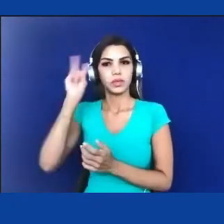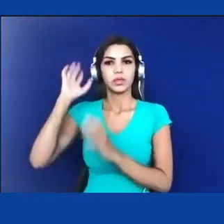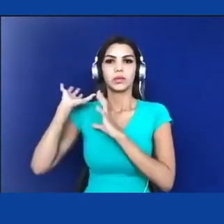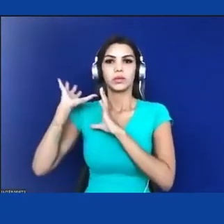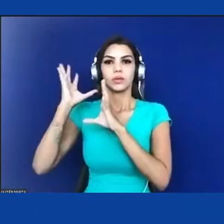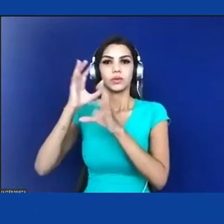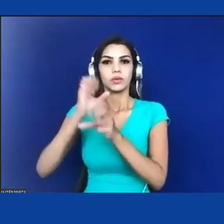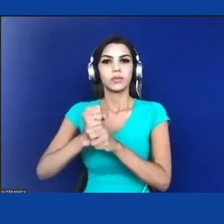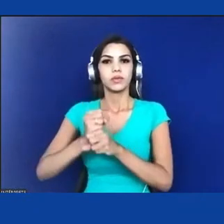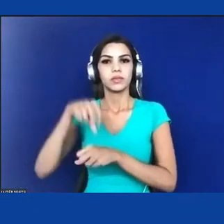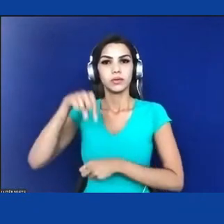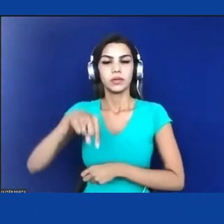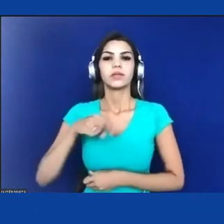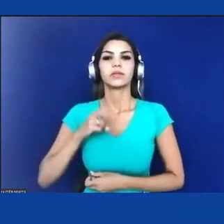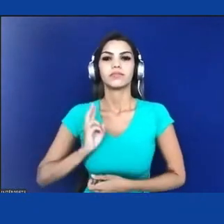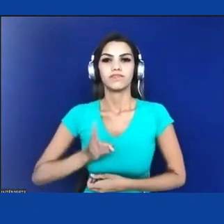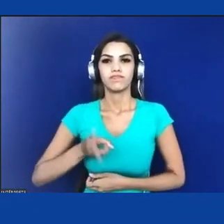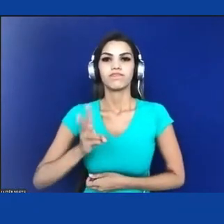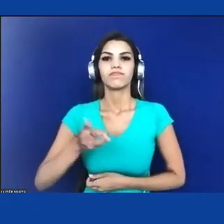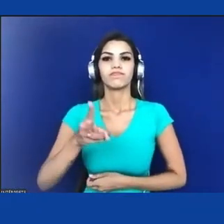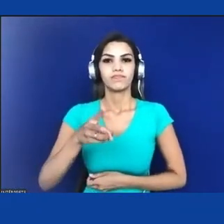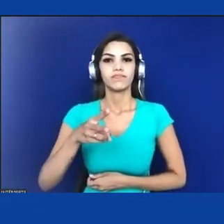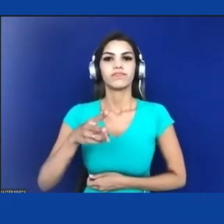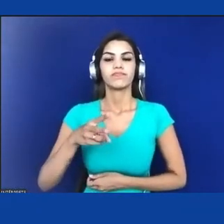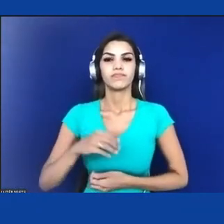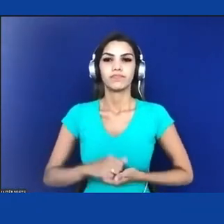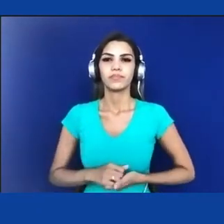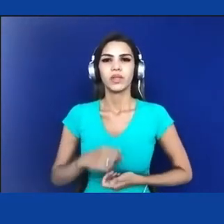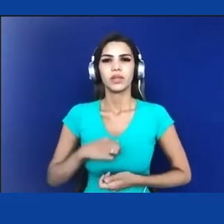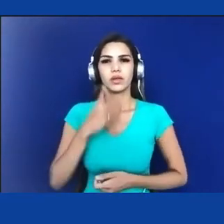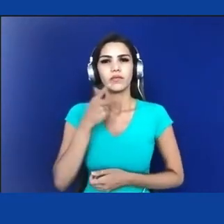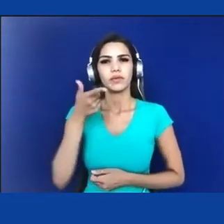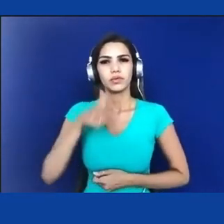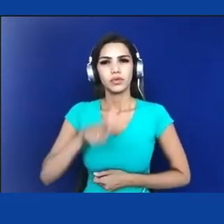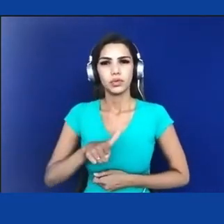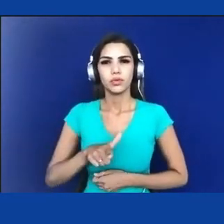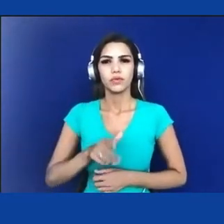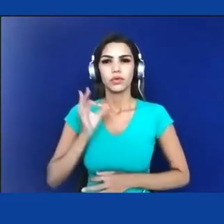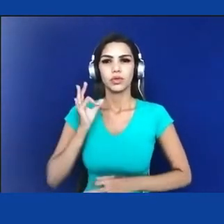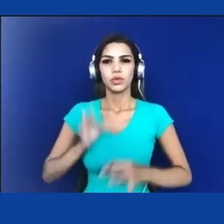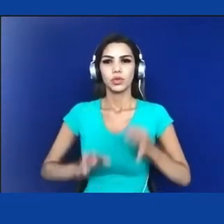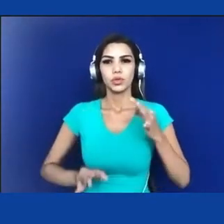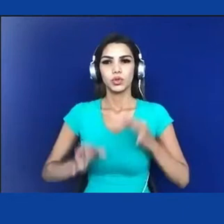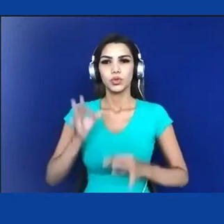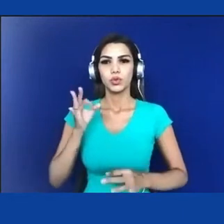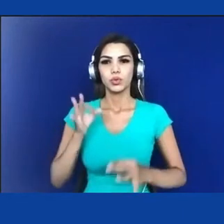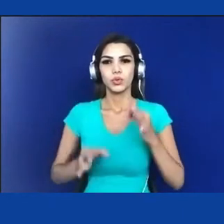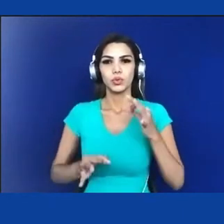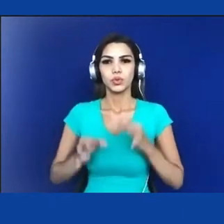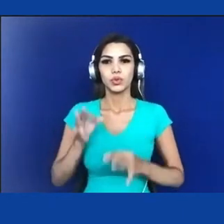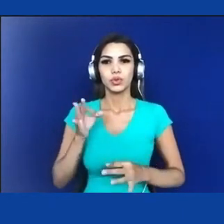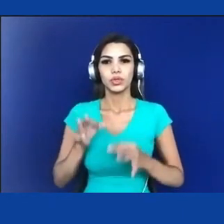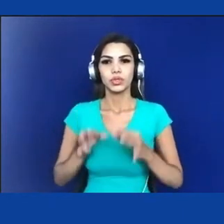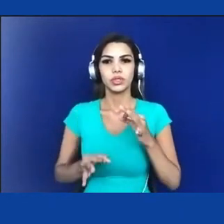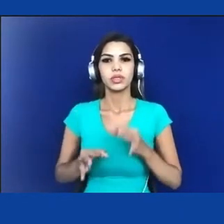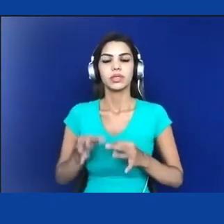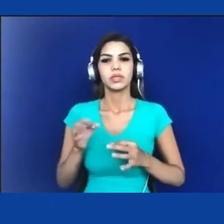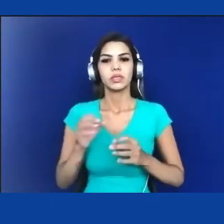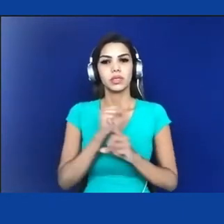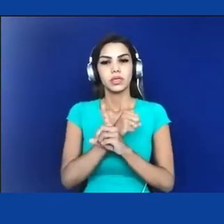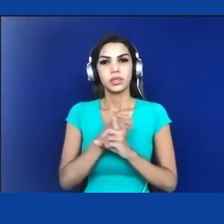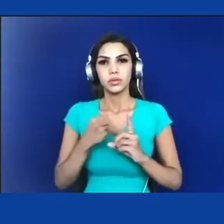reafirmo que não há justiça social possível, não há democracia possível